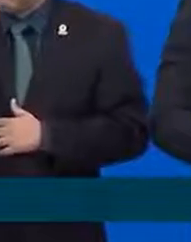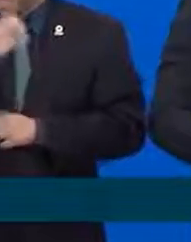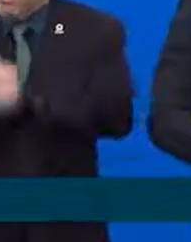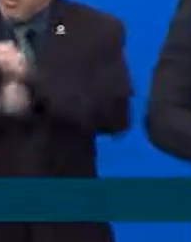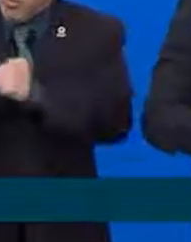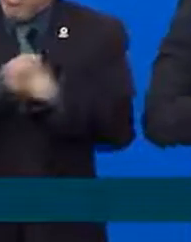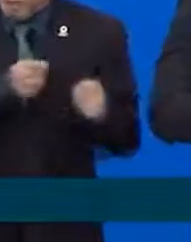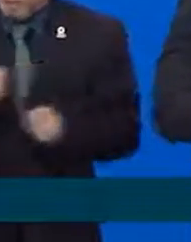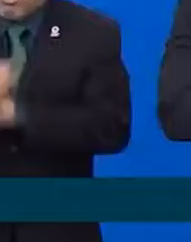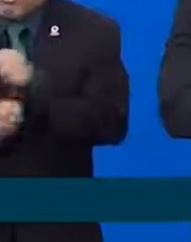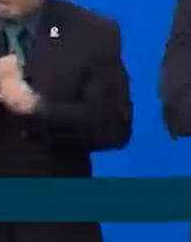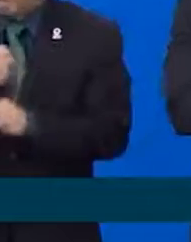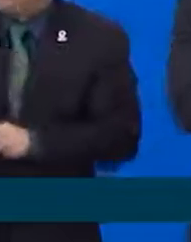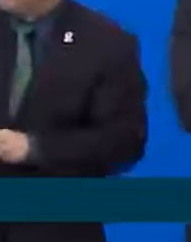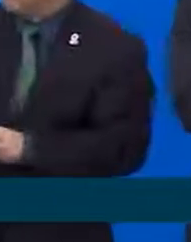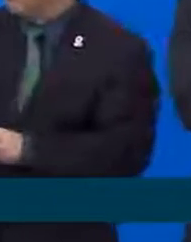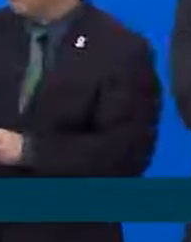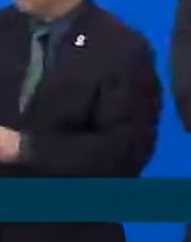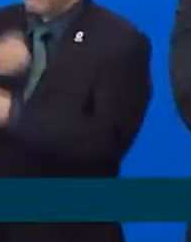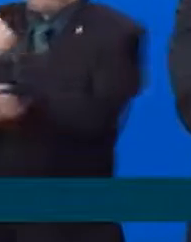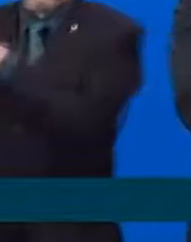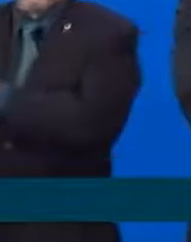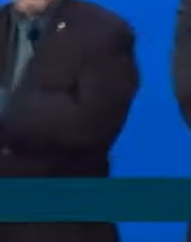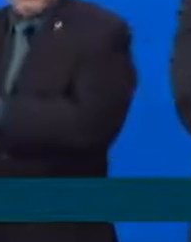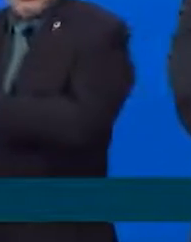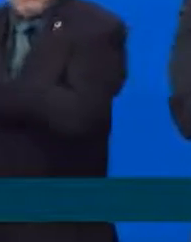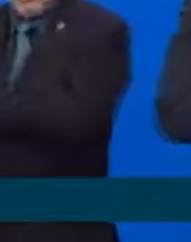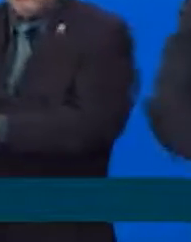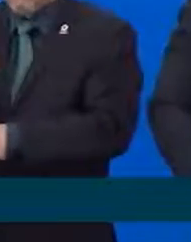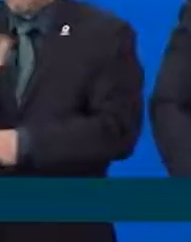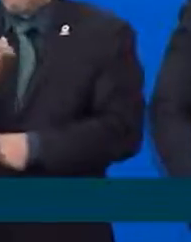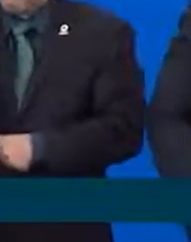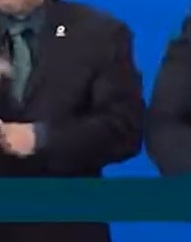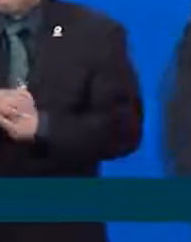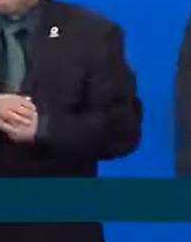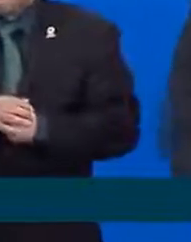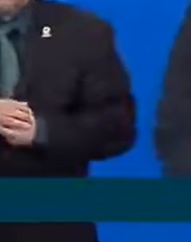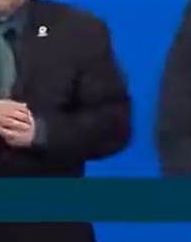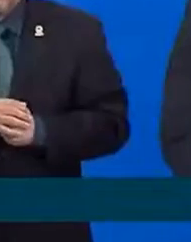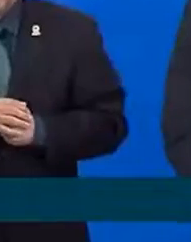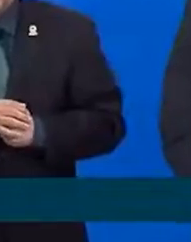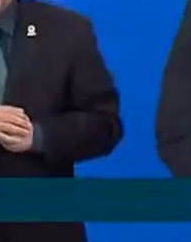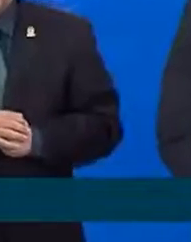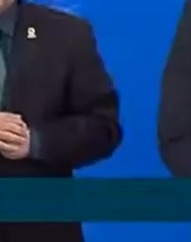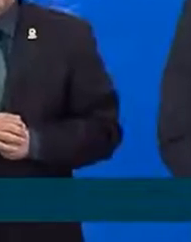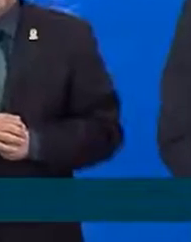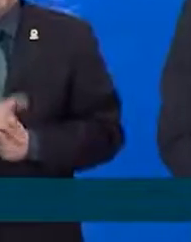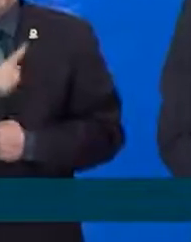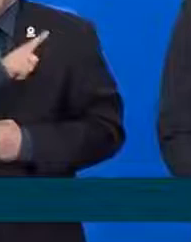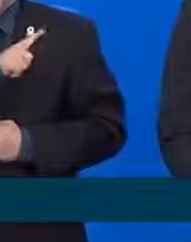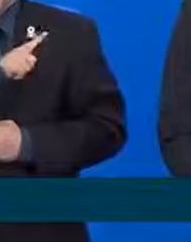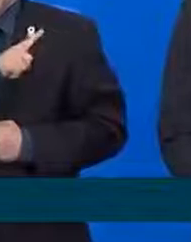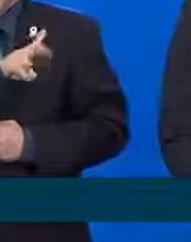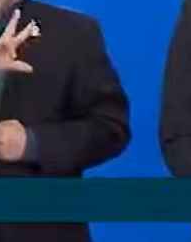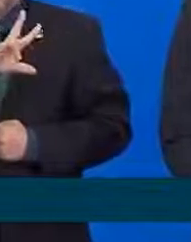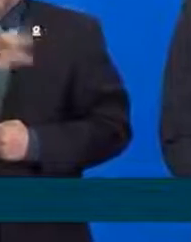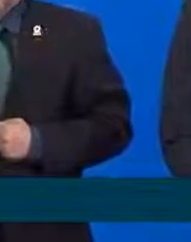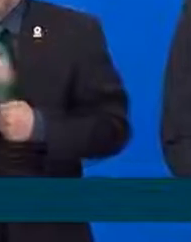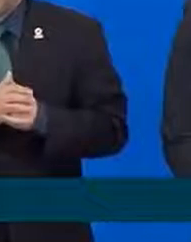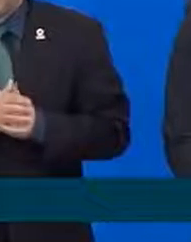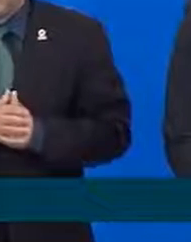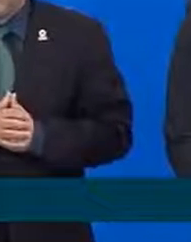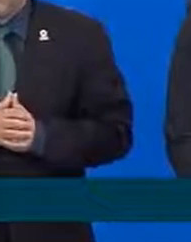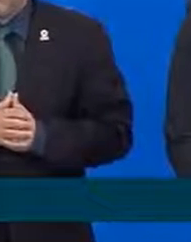Até há pouco tempo era 20%. E quem deve com a taxa de 20% vai ser reestudado esse